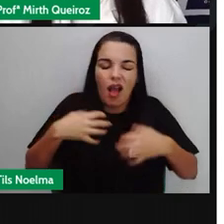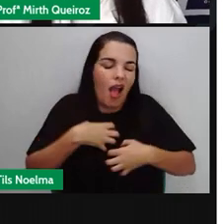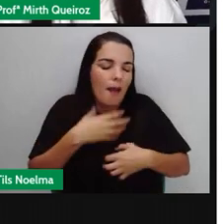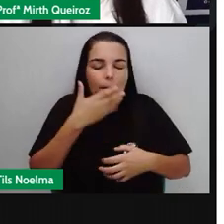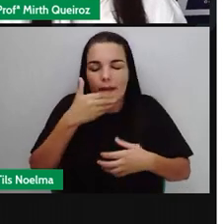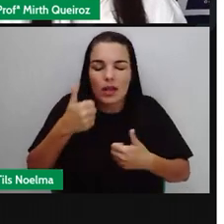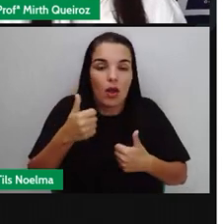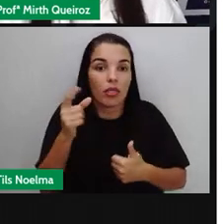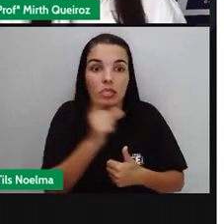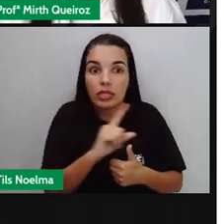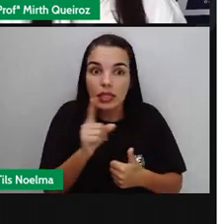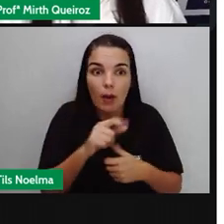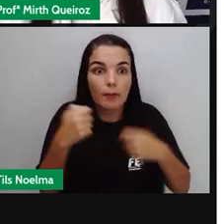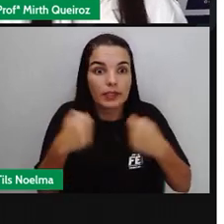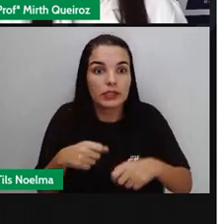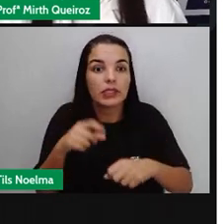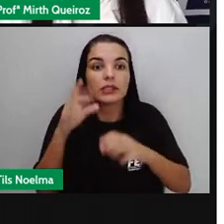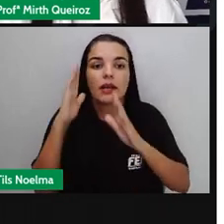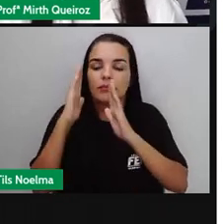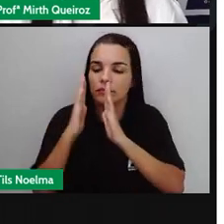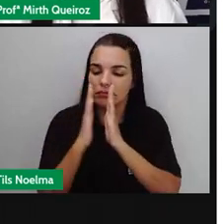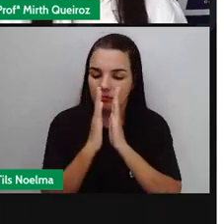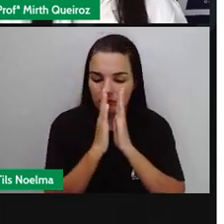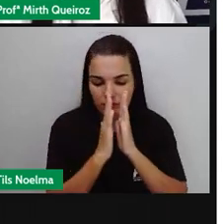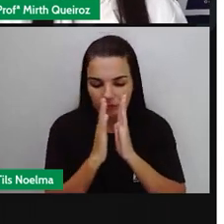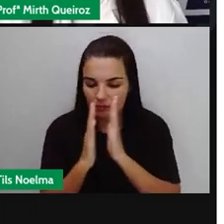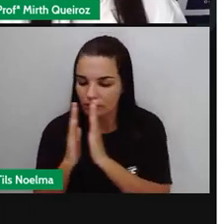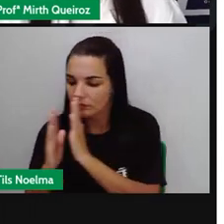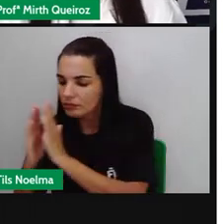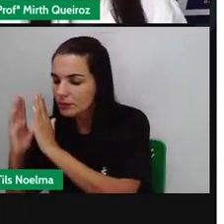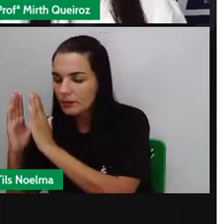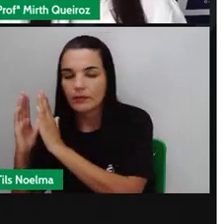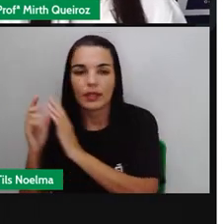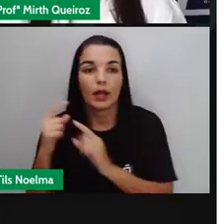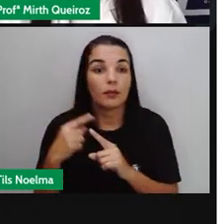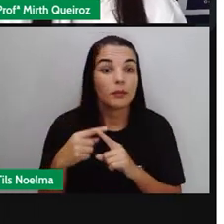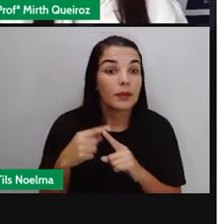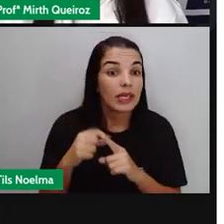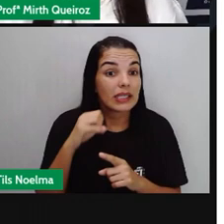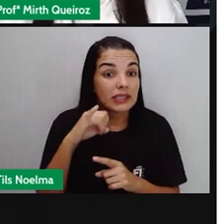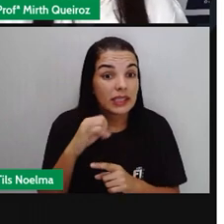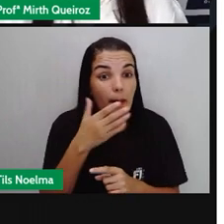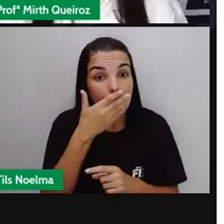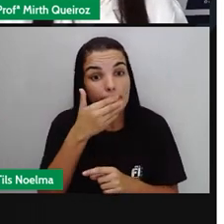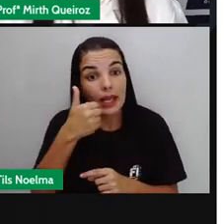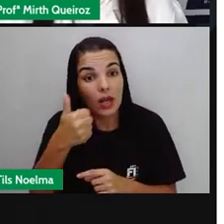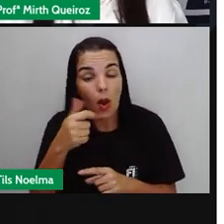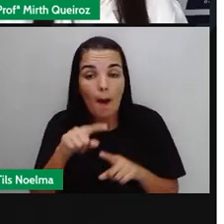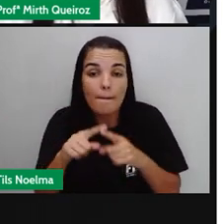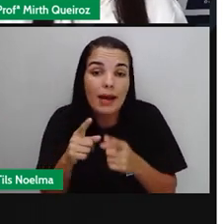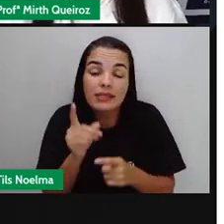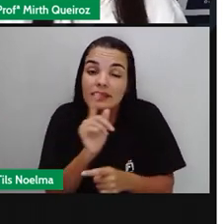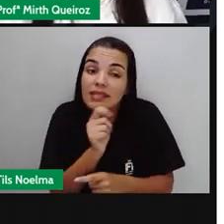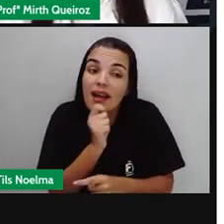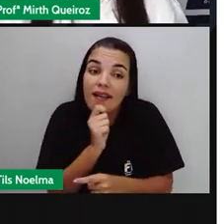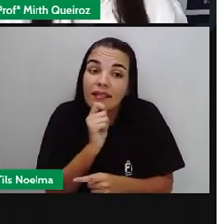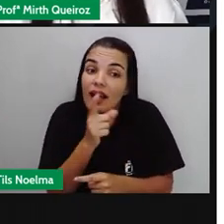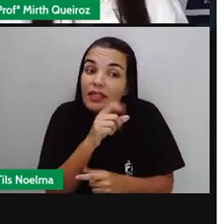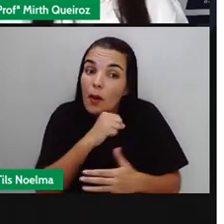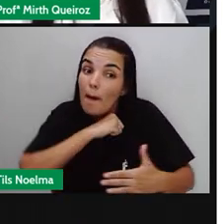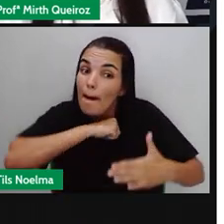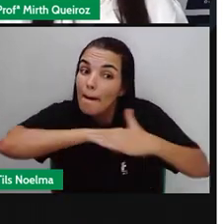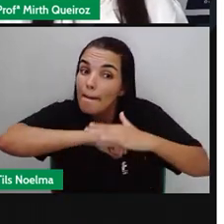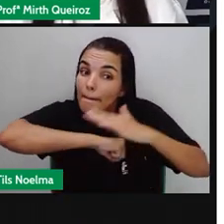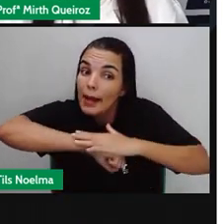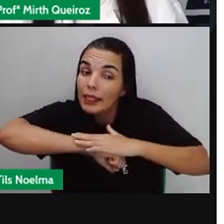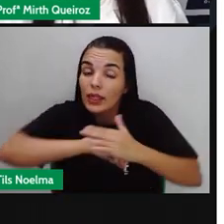tempo prescrito pelo médico. Por quê? Porque muitas vezes você pode ter melhorado, mas pode não ter matado ainda as bactérias. E